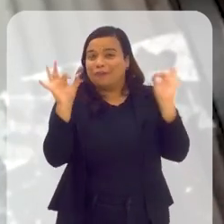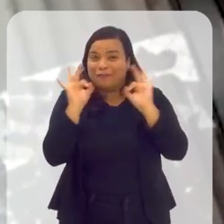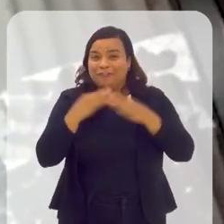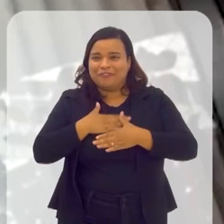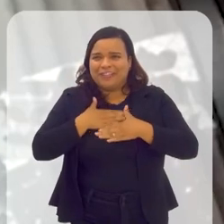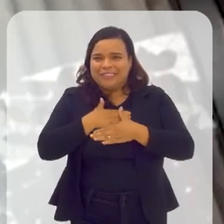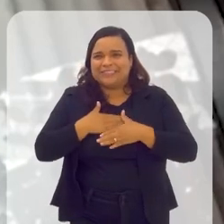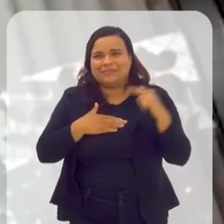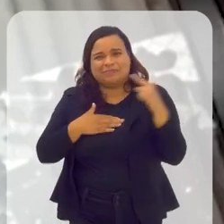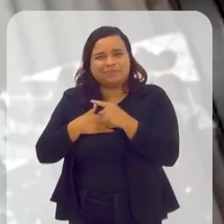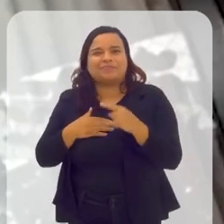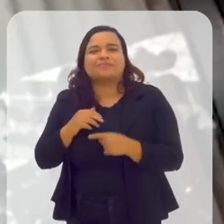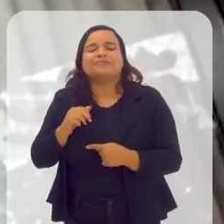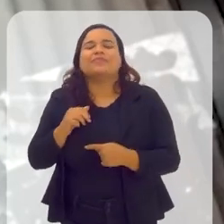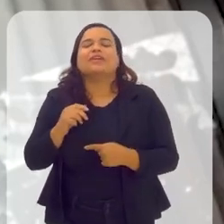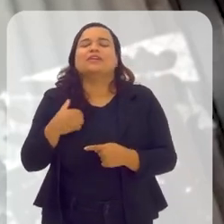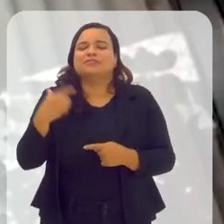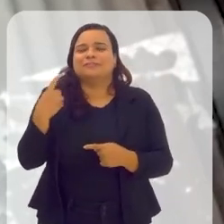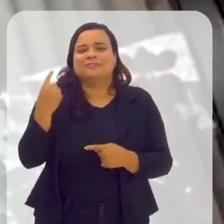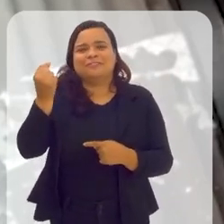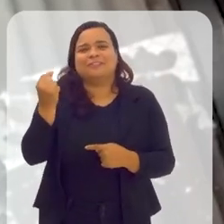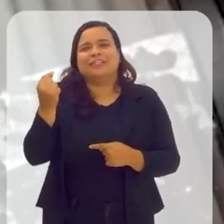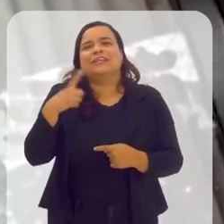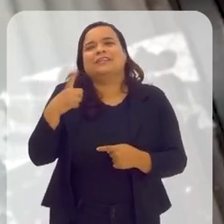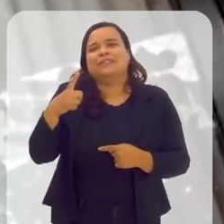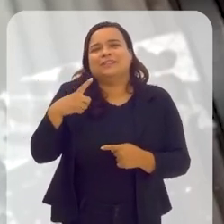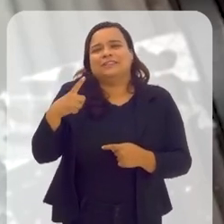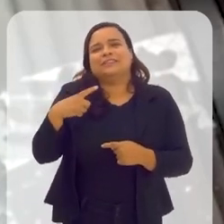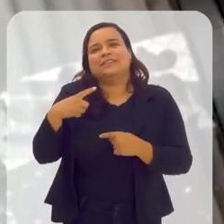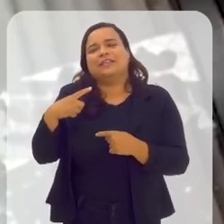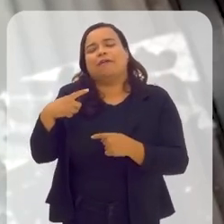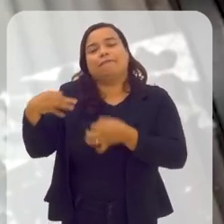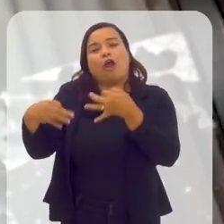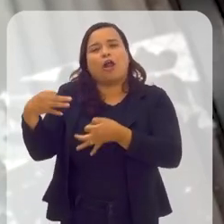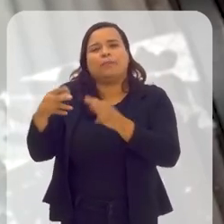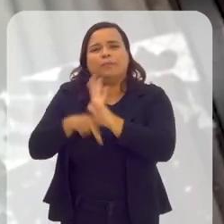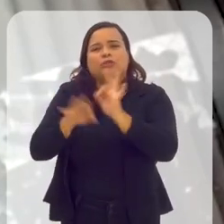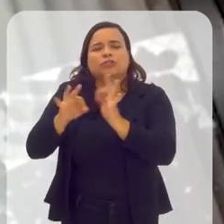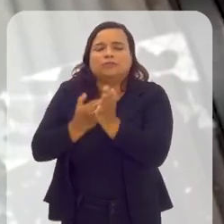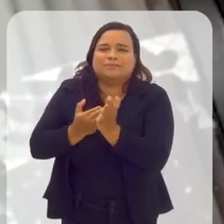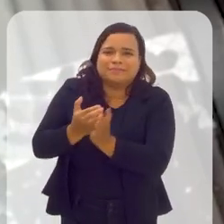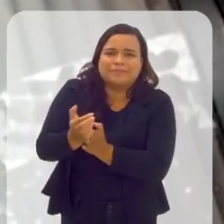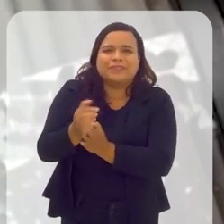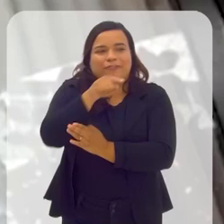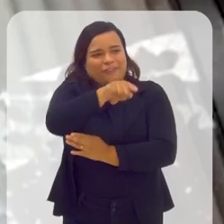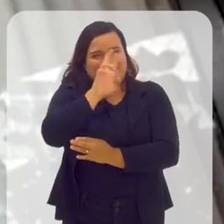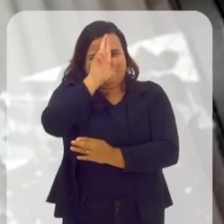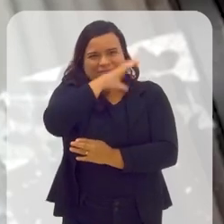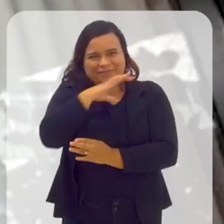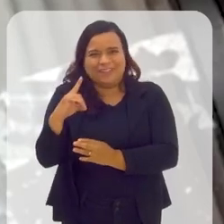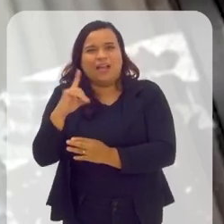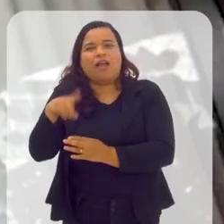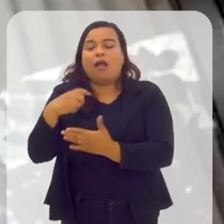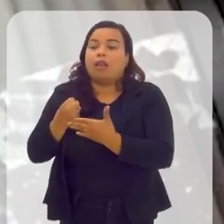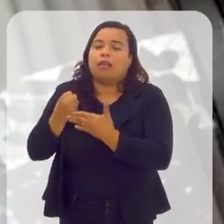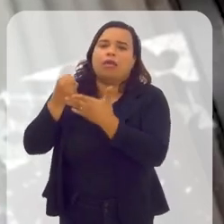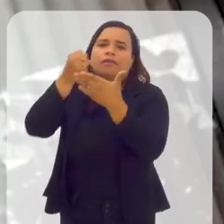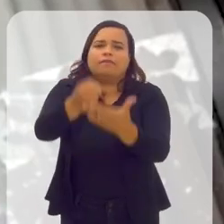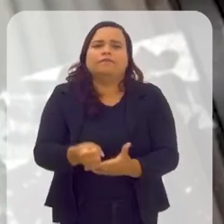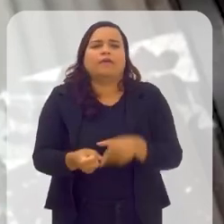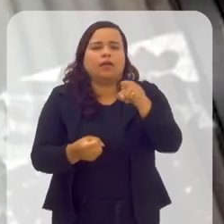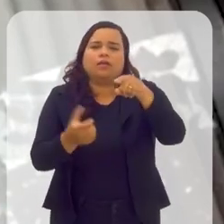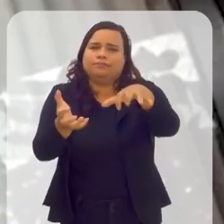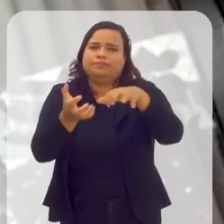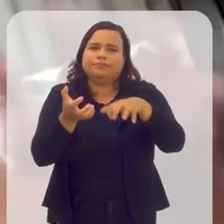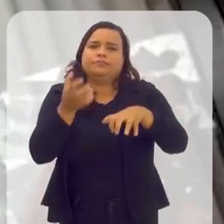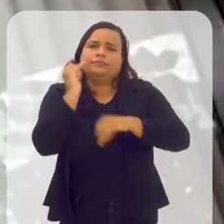porque a OCB foi escolhida para iniciar um projeto junto com o fórum que você coordena aí, que era de levar a entidade para o parlamento.